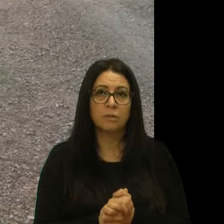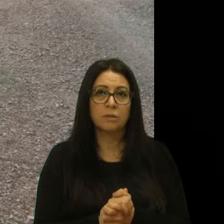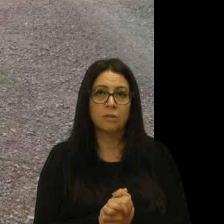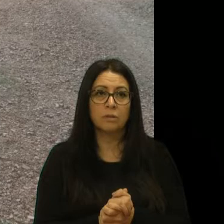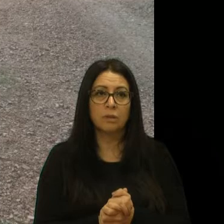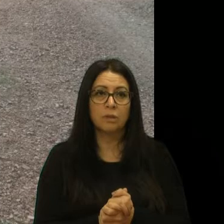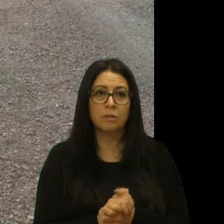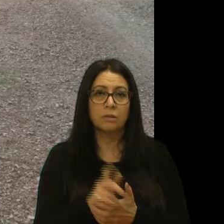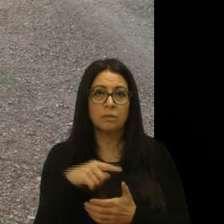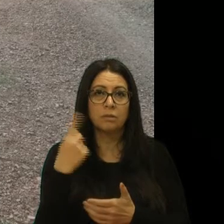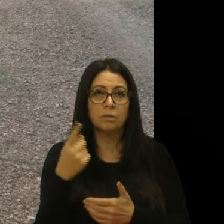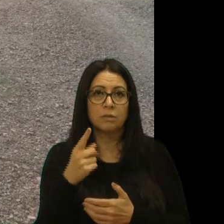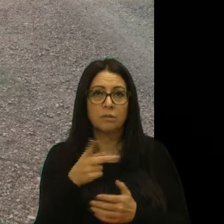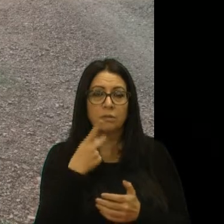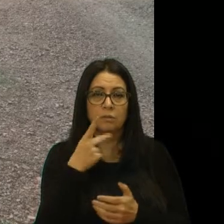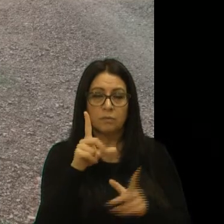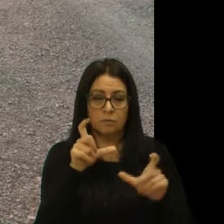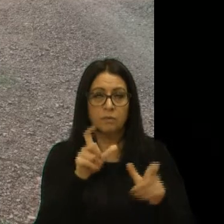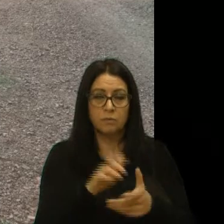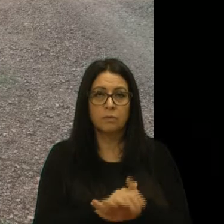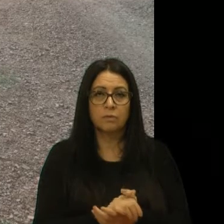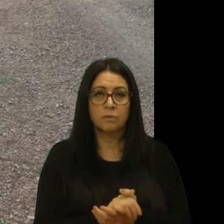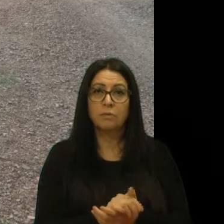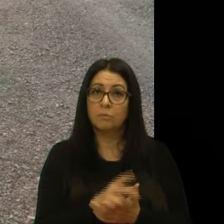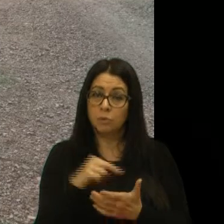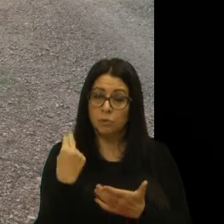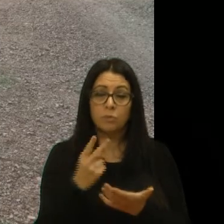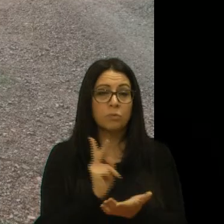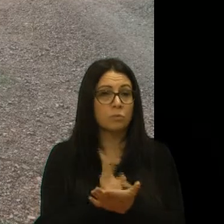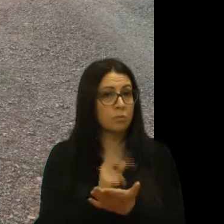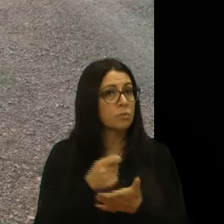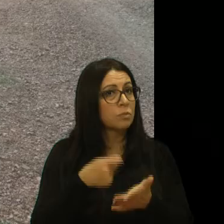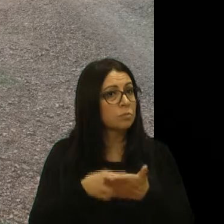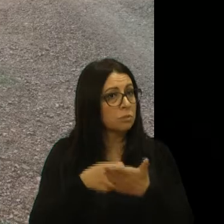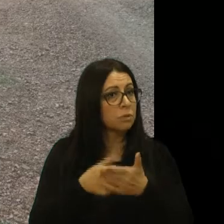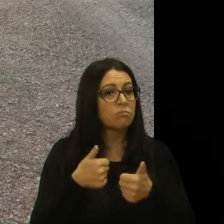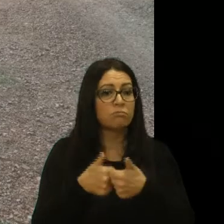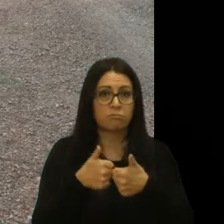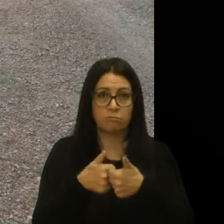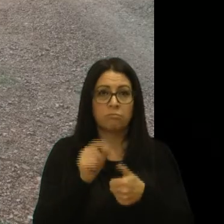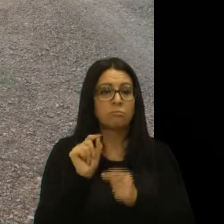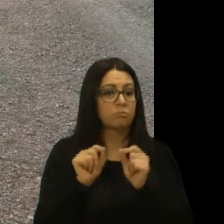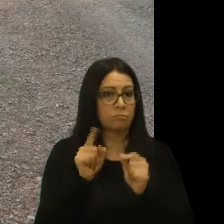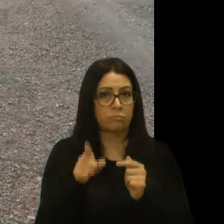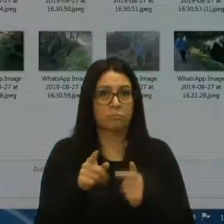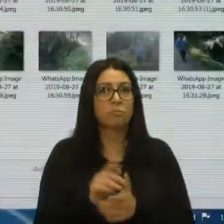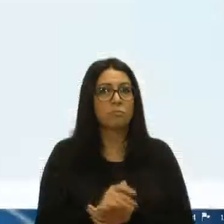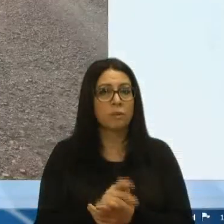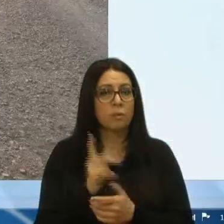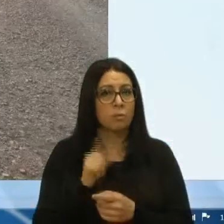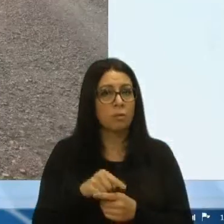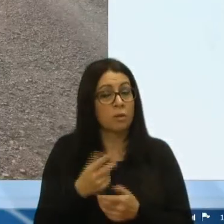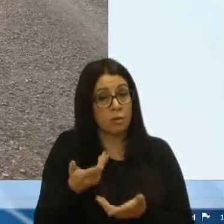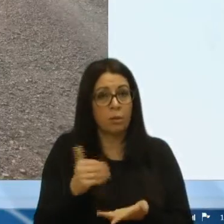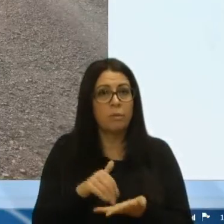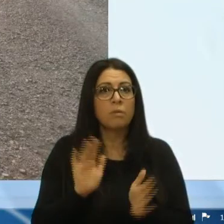no próximo registro, mas a gente vai continuar, cobrando, de perto, essa questão, porque, é o mínimo,